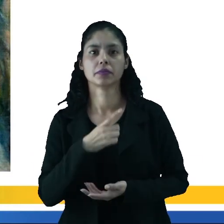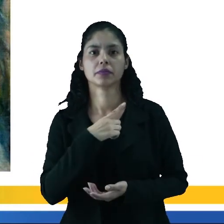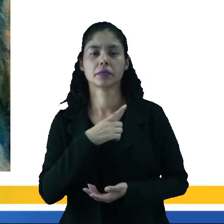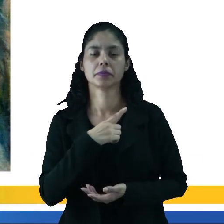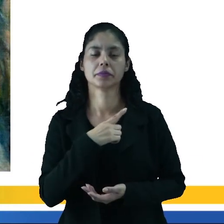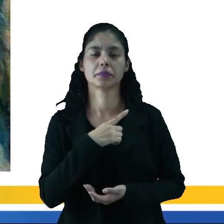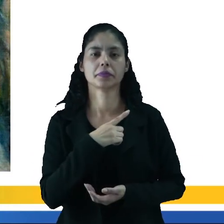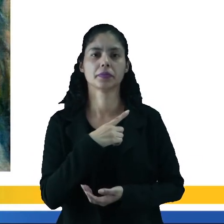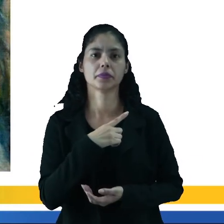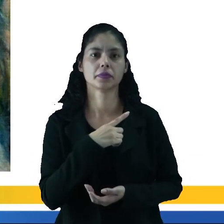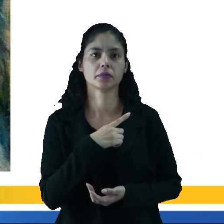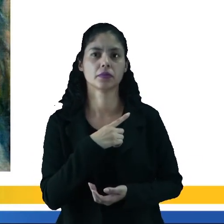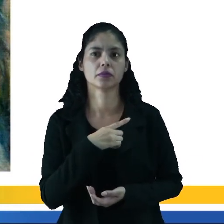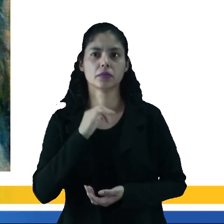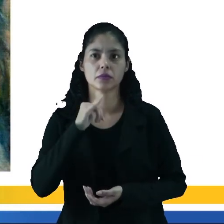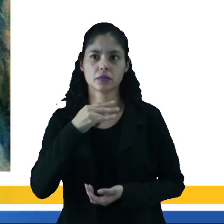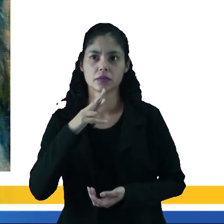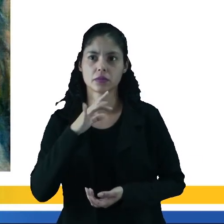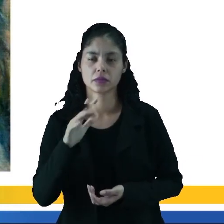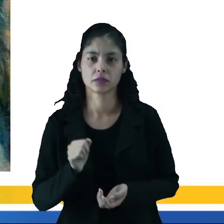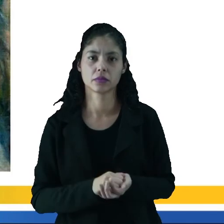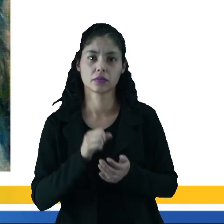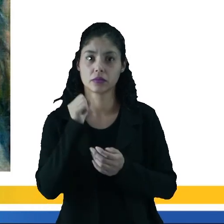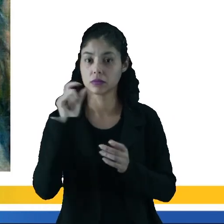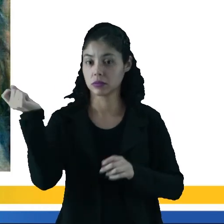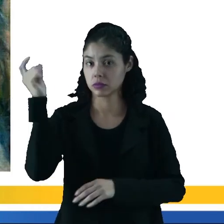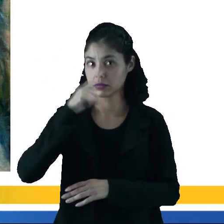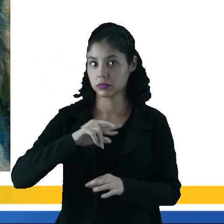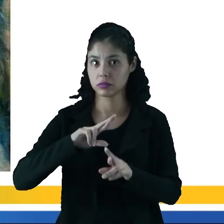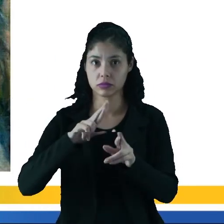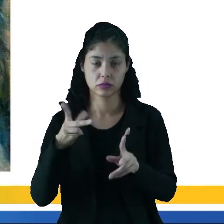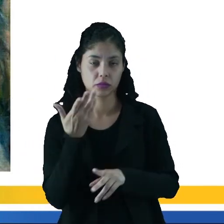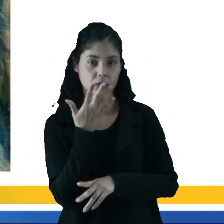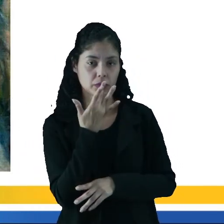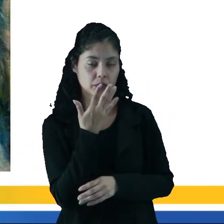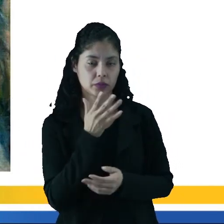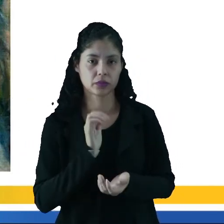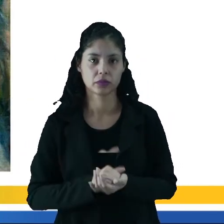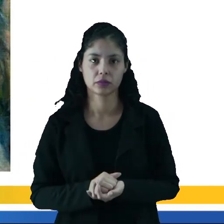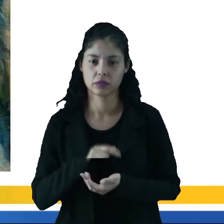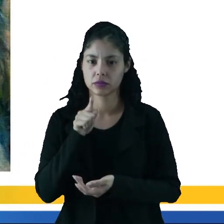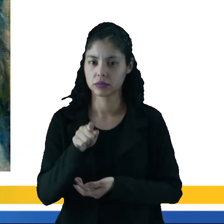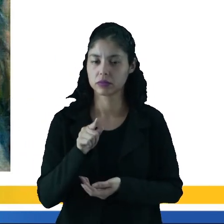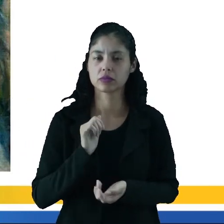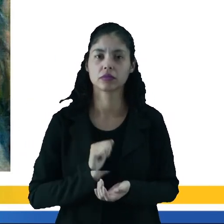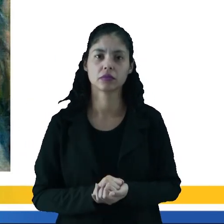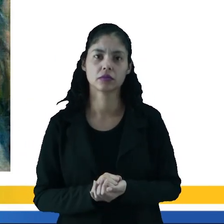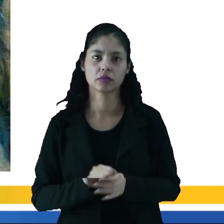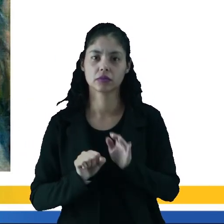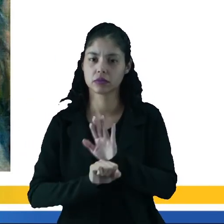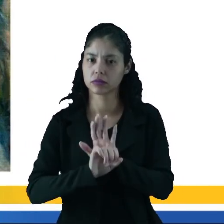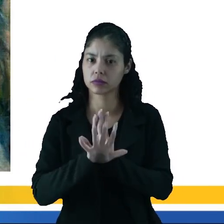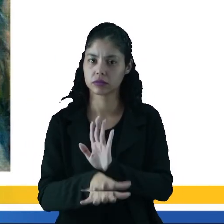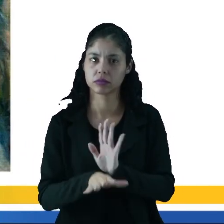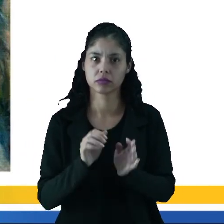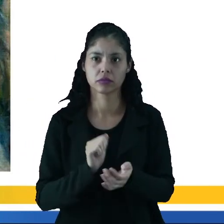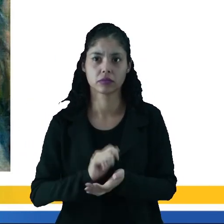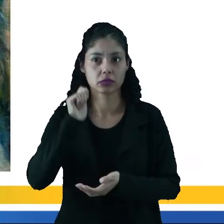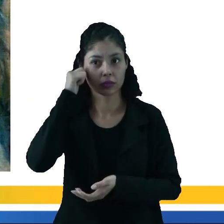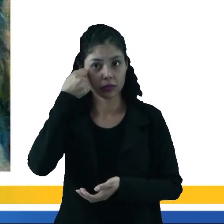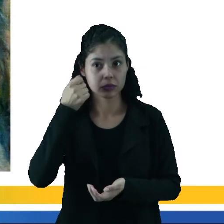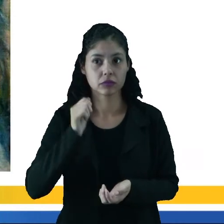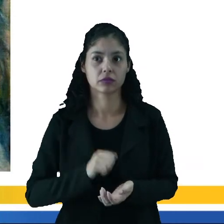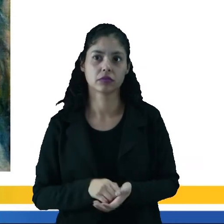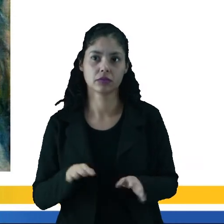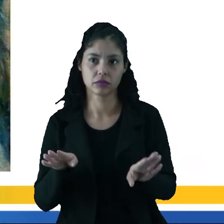eu tenho uma impressão de luminosidade, de cor. Nessa época, gente, as sombras não são pretas,